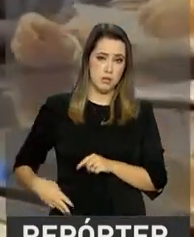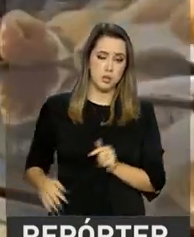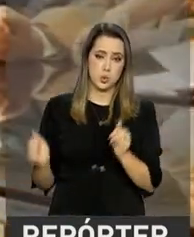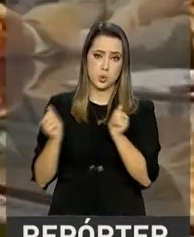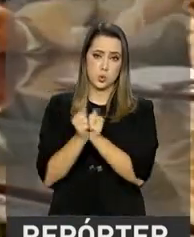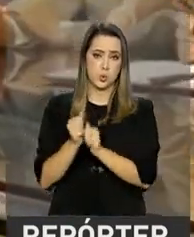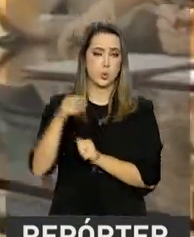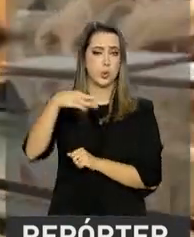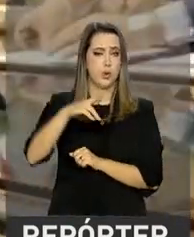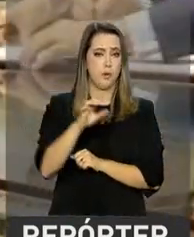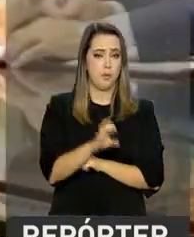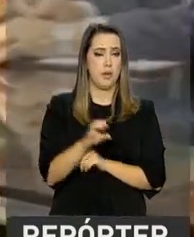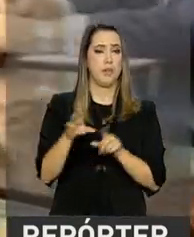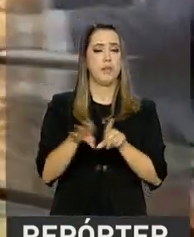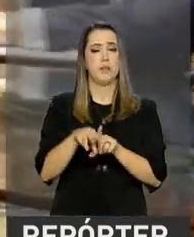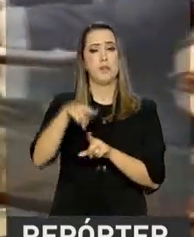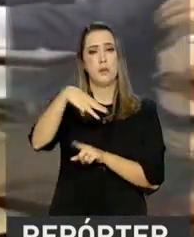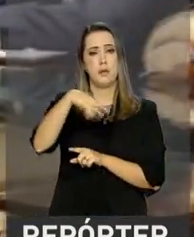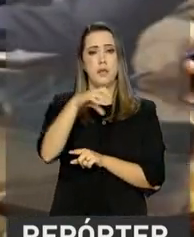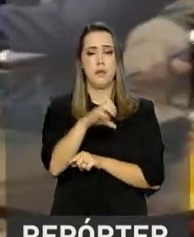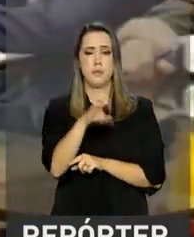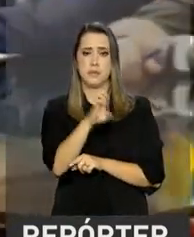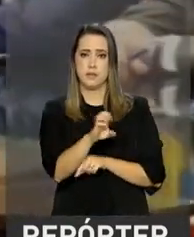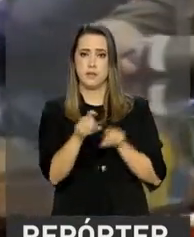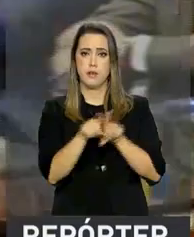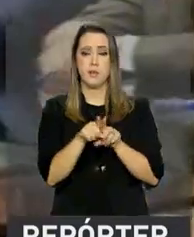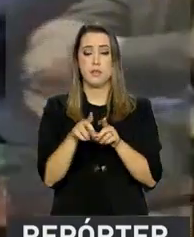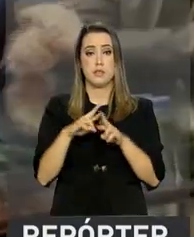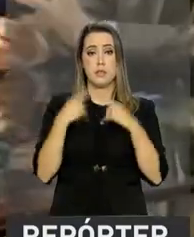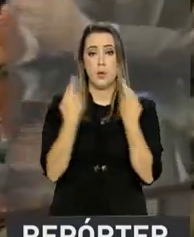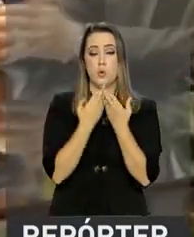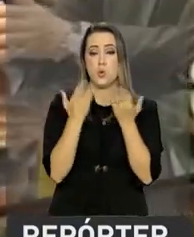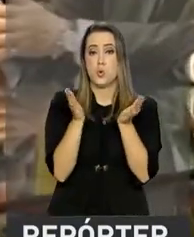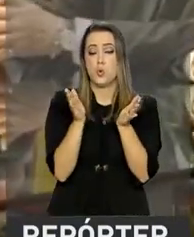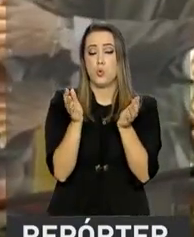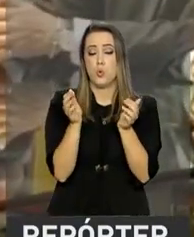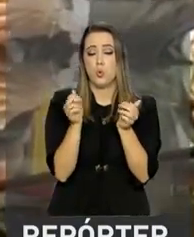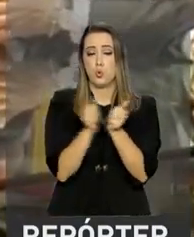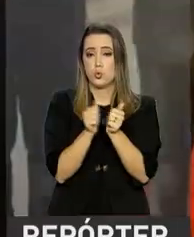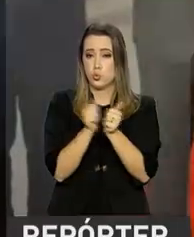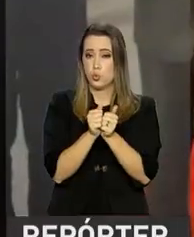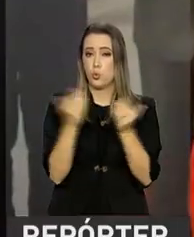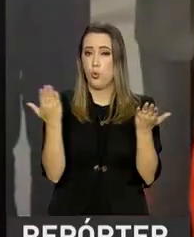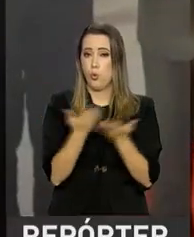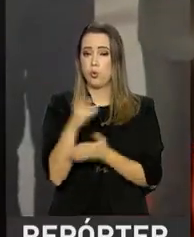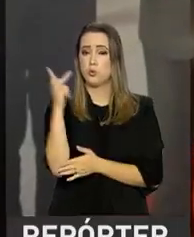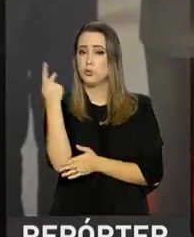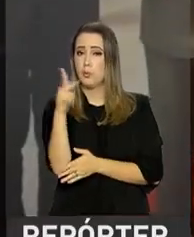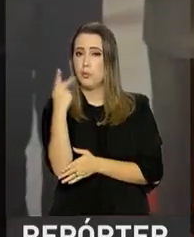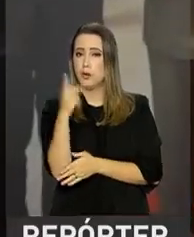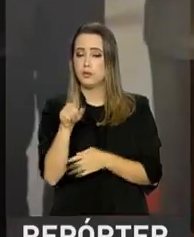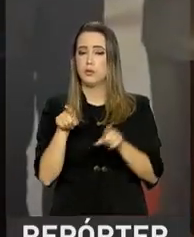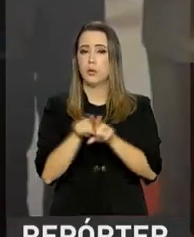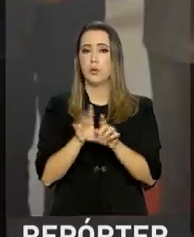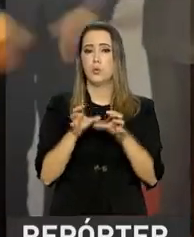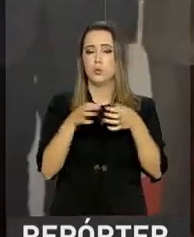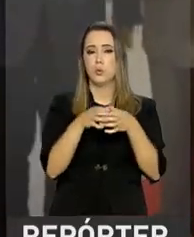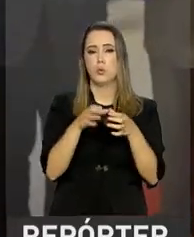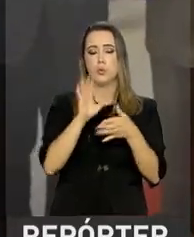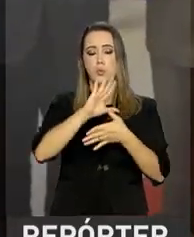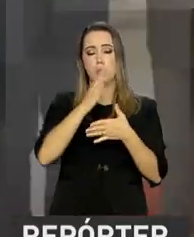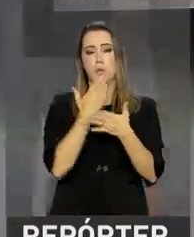Exteriores, se reuniram hoje em Assunção, no Paraguai, com parceiros do Mercosul e com o ministro canadense de Comércio